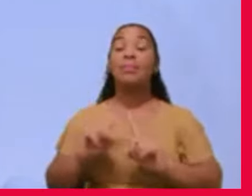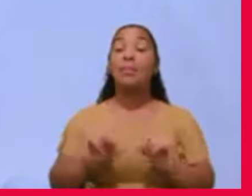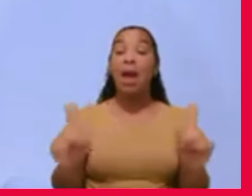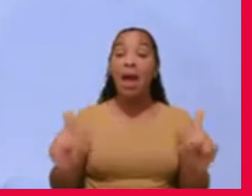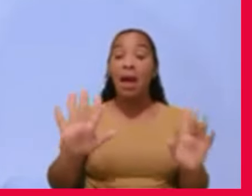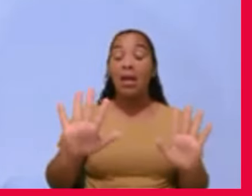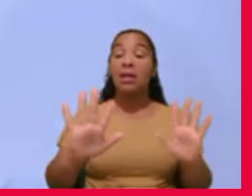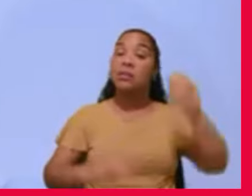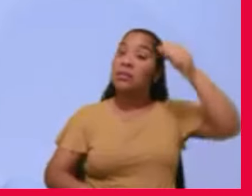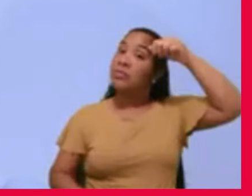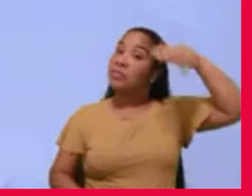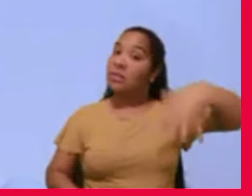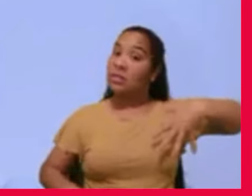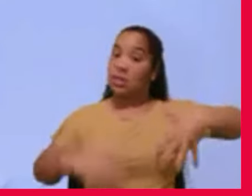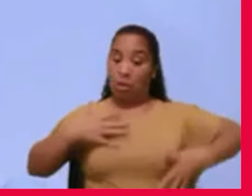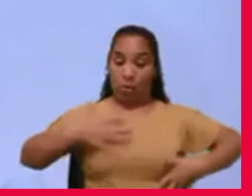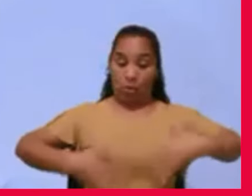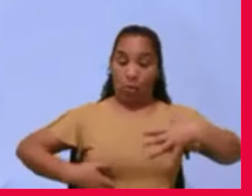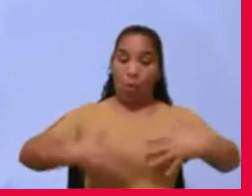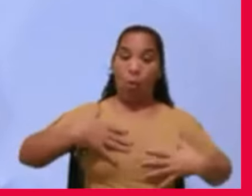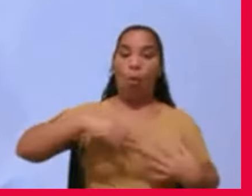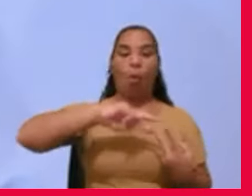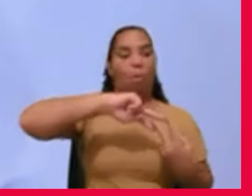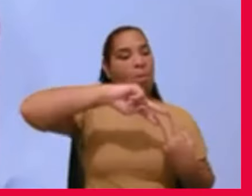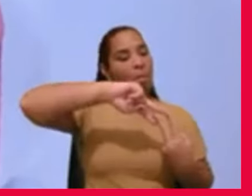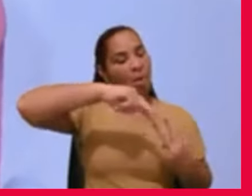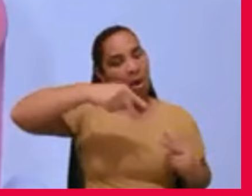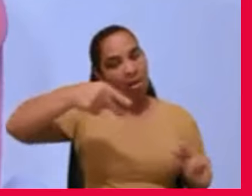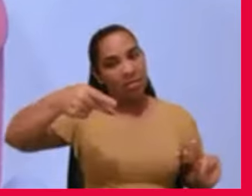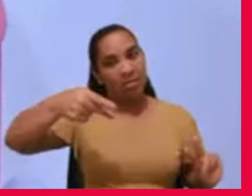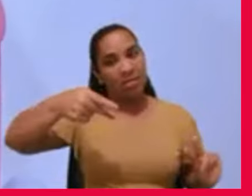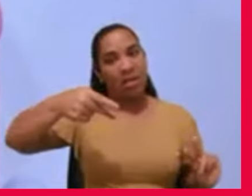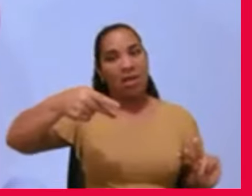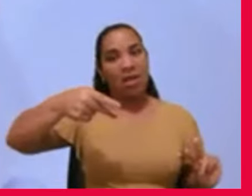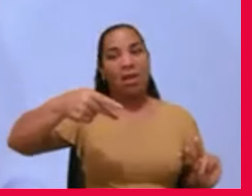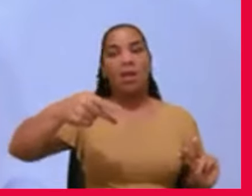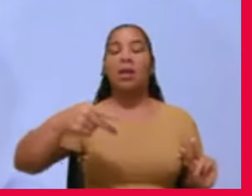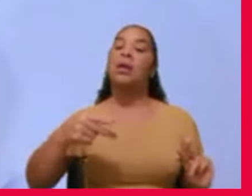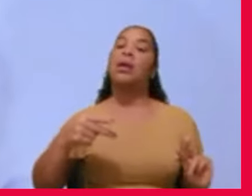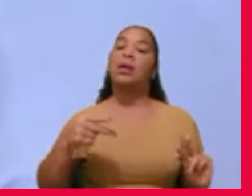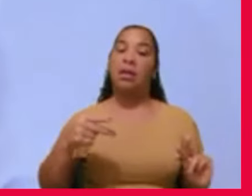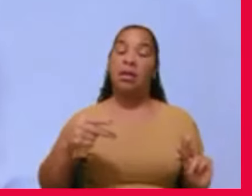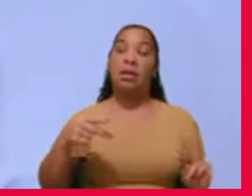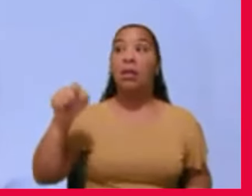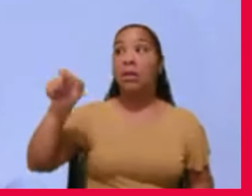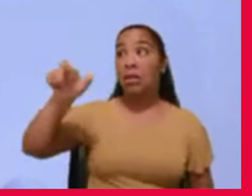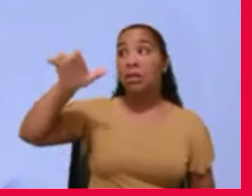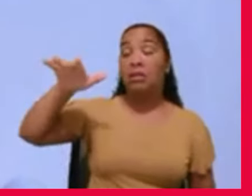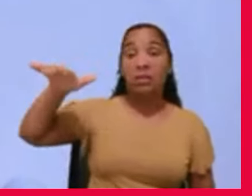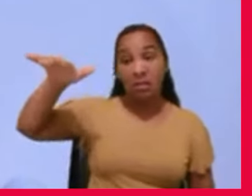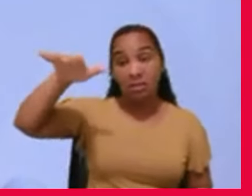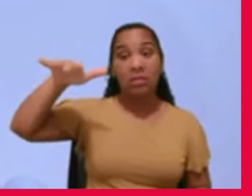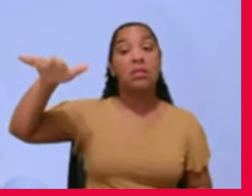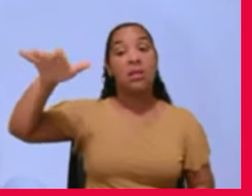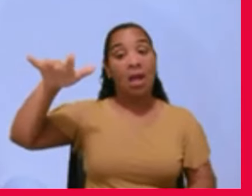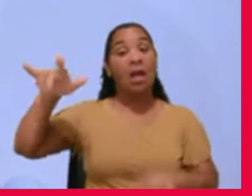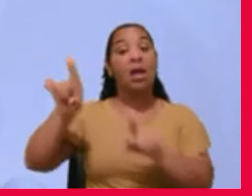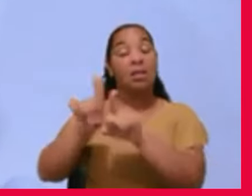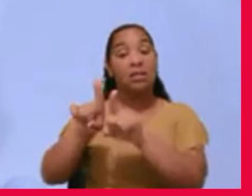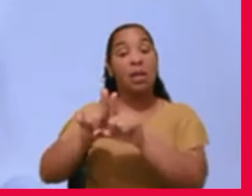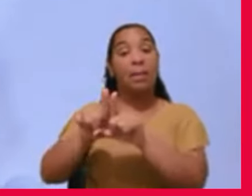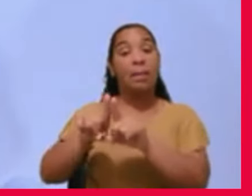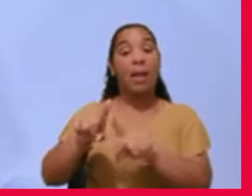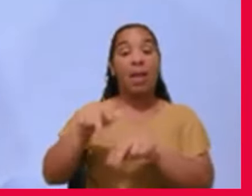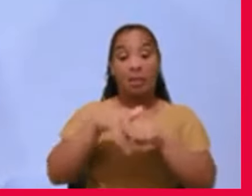hereditária, dos eventos de vida, no mundo espiritual, a pessoa se apresenta com o